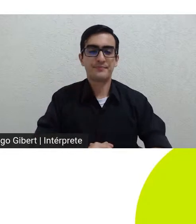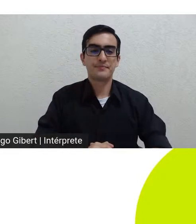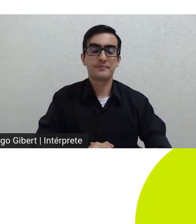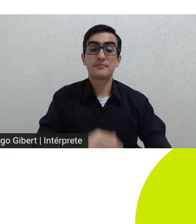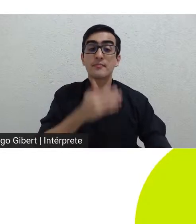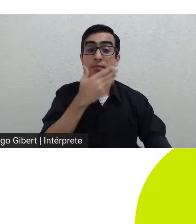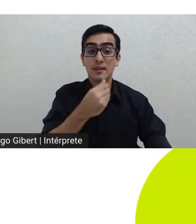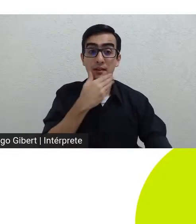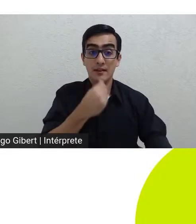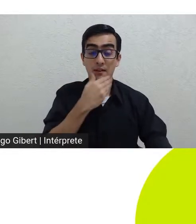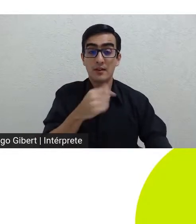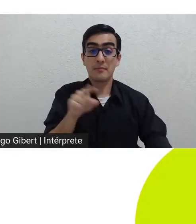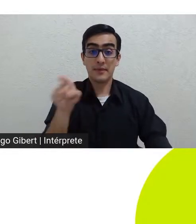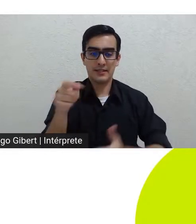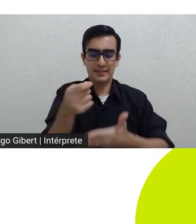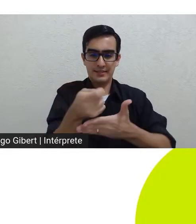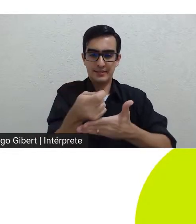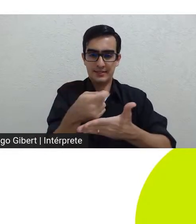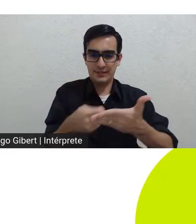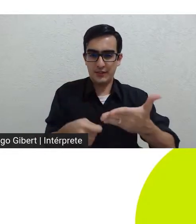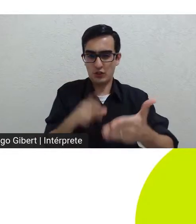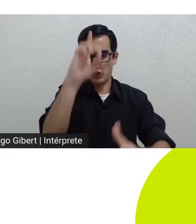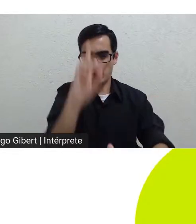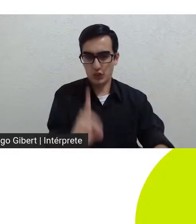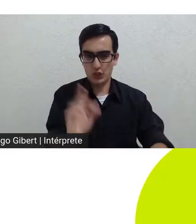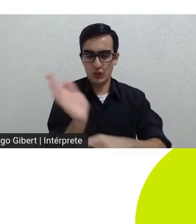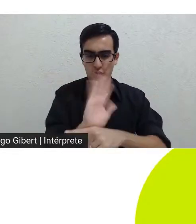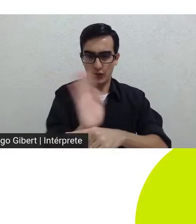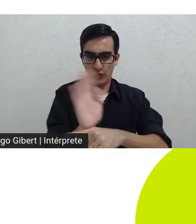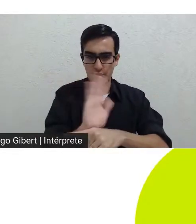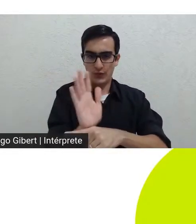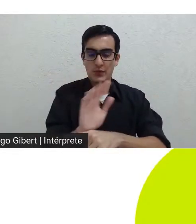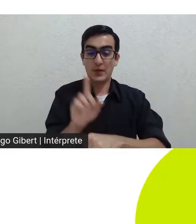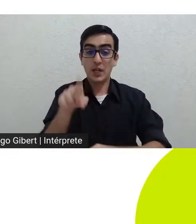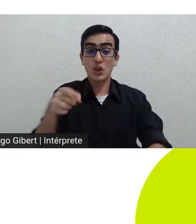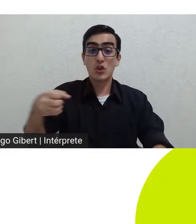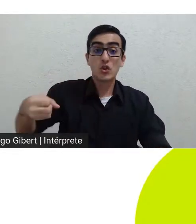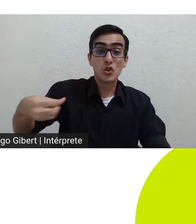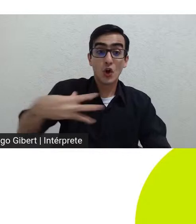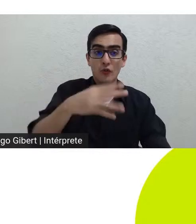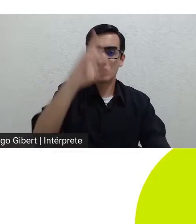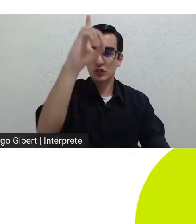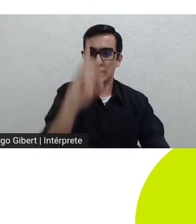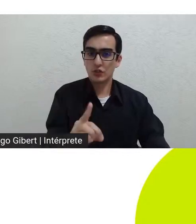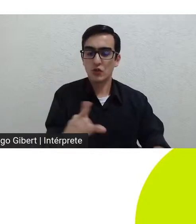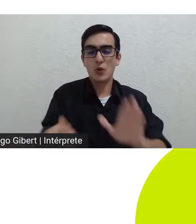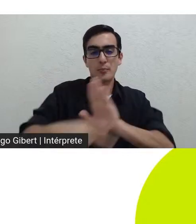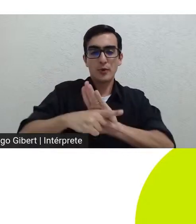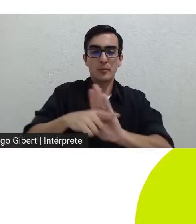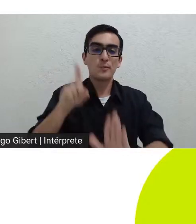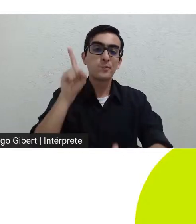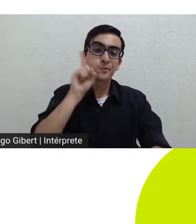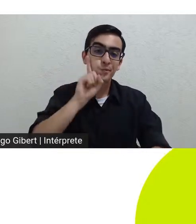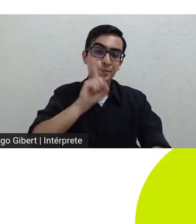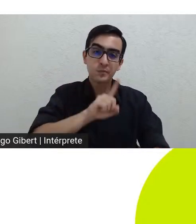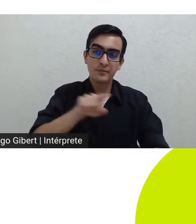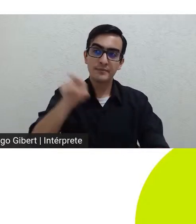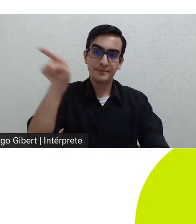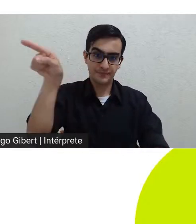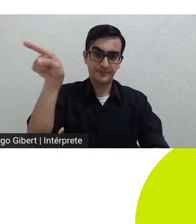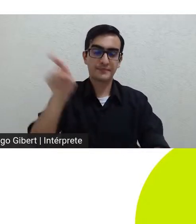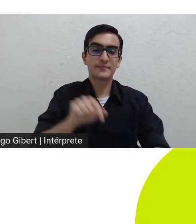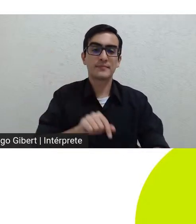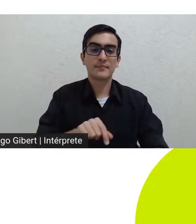os irmãos Safdi são na novíssima geração de diretores americanos são provavelmente os mais